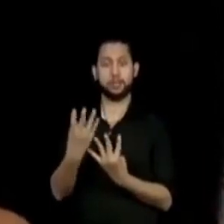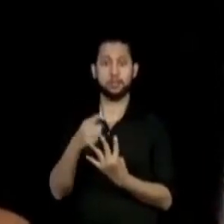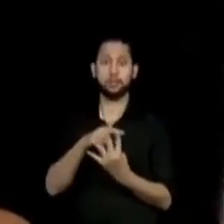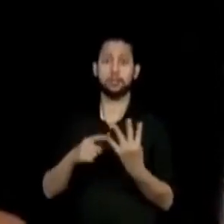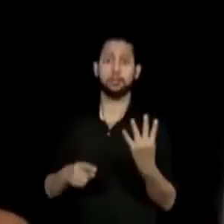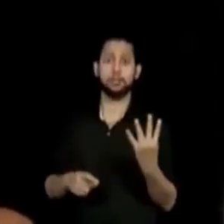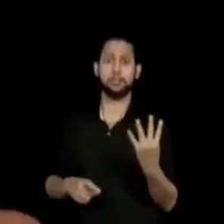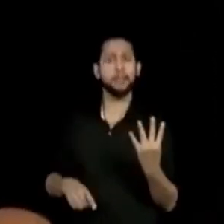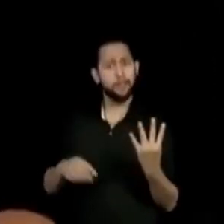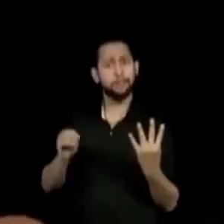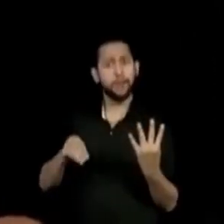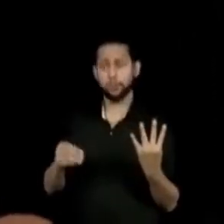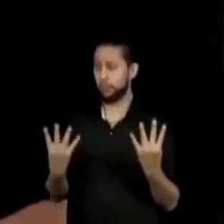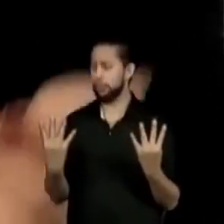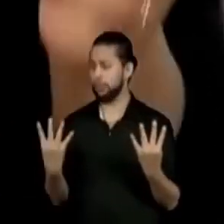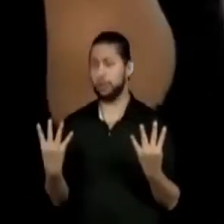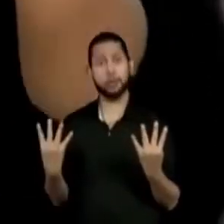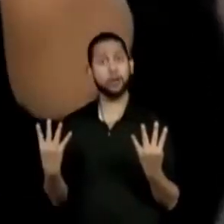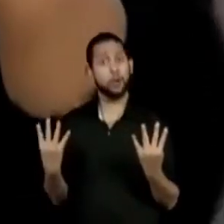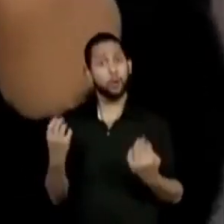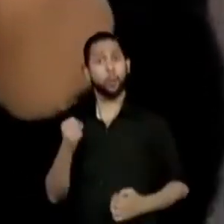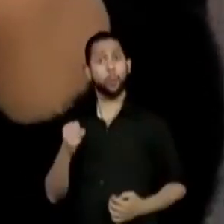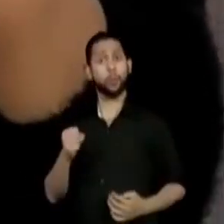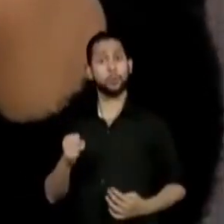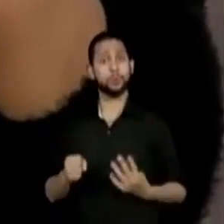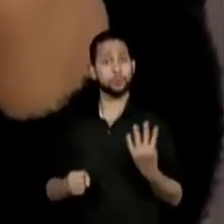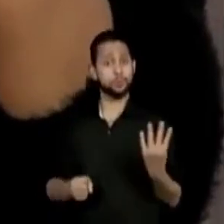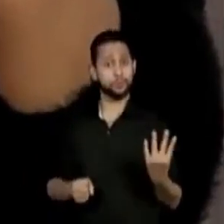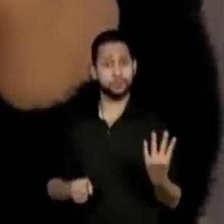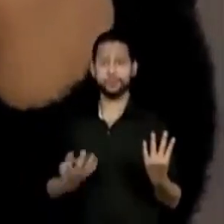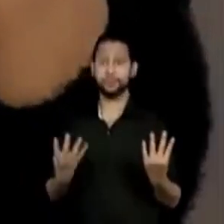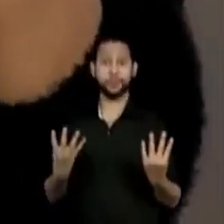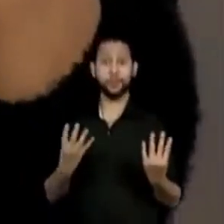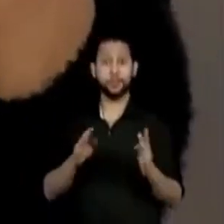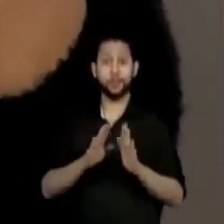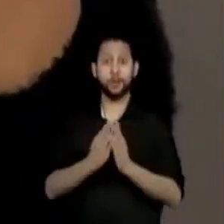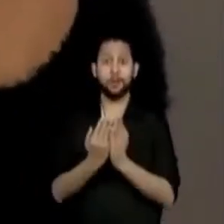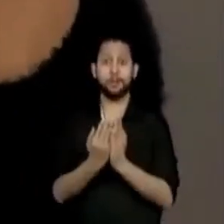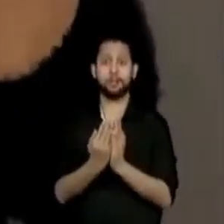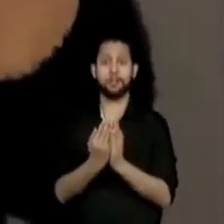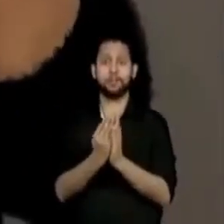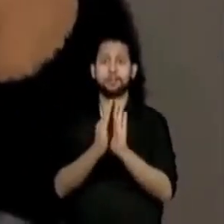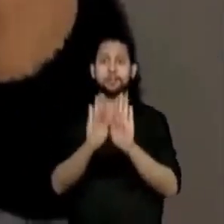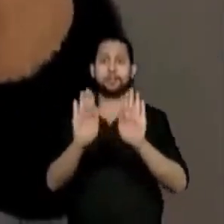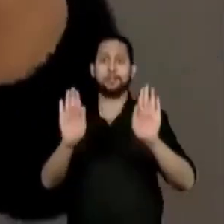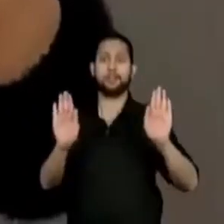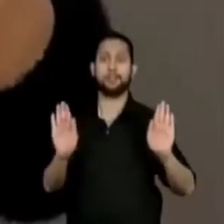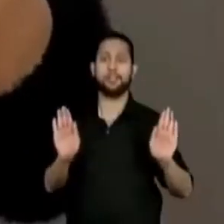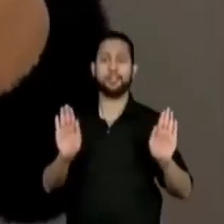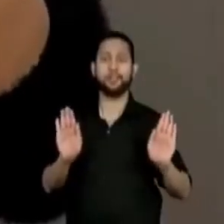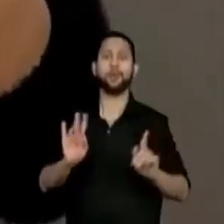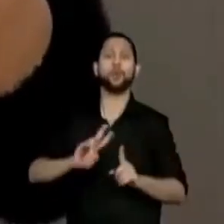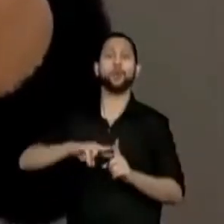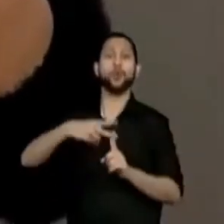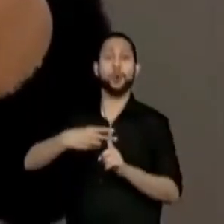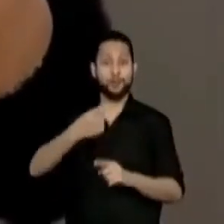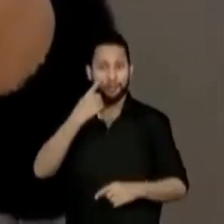oito, pro? É, vezes oito. Aí, olha só o que eu vou fazer agora. Hum,